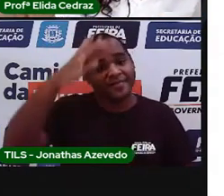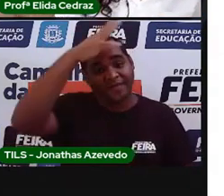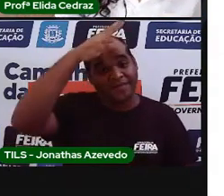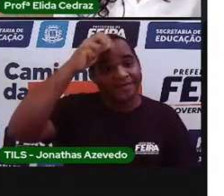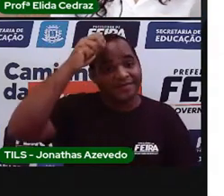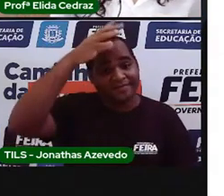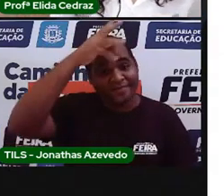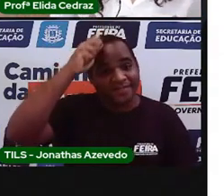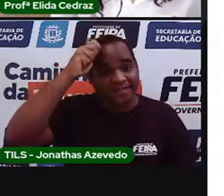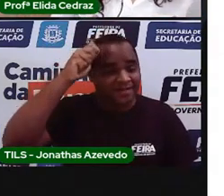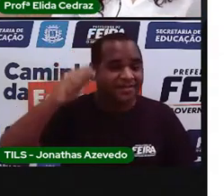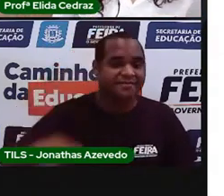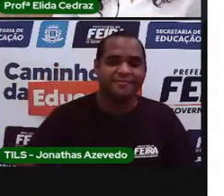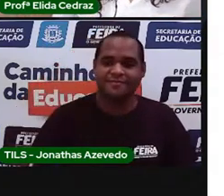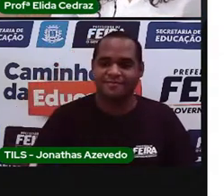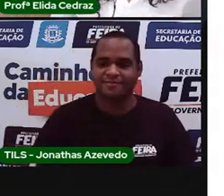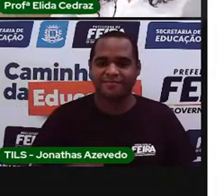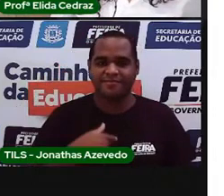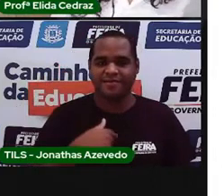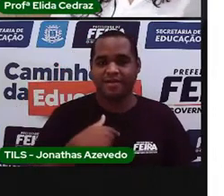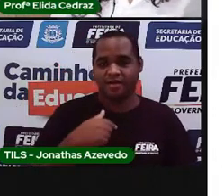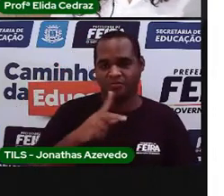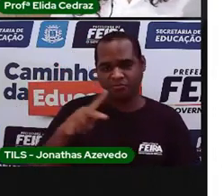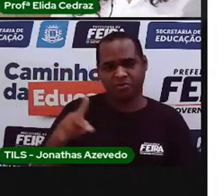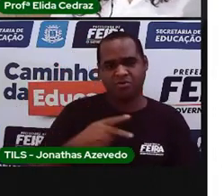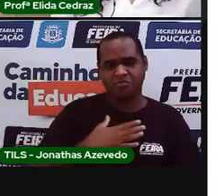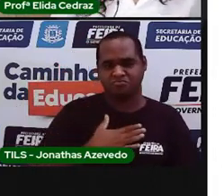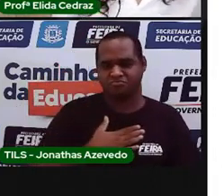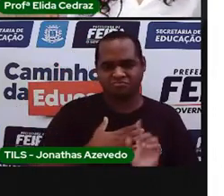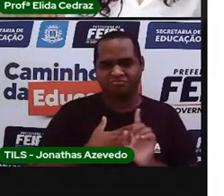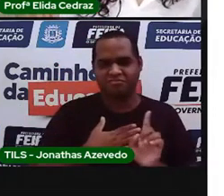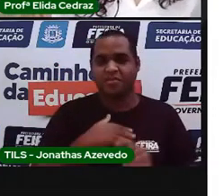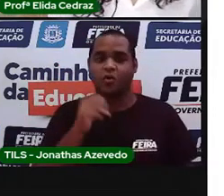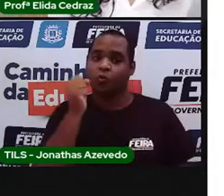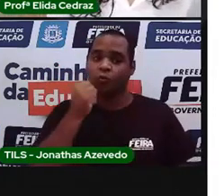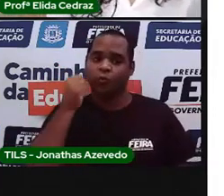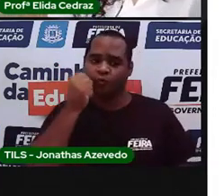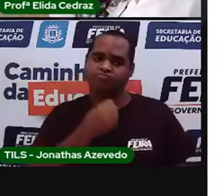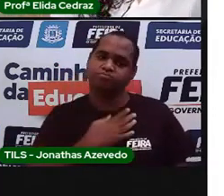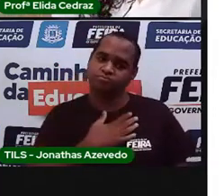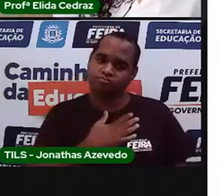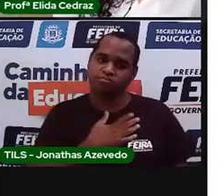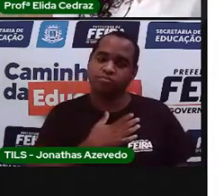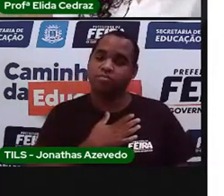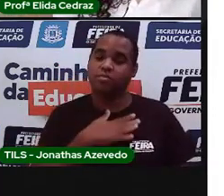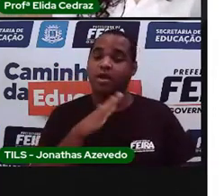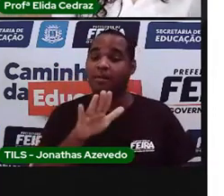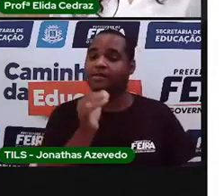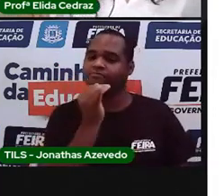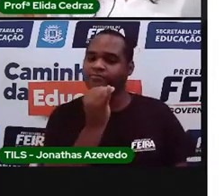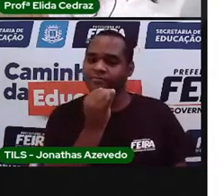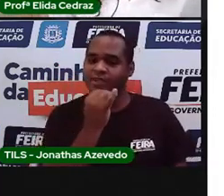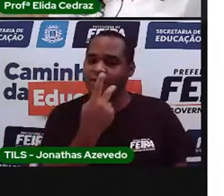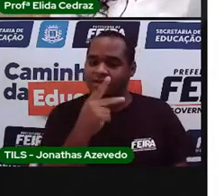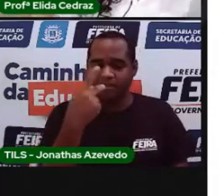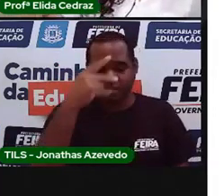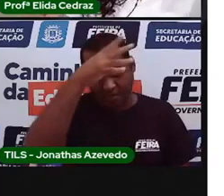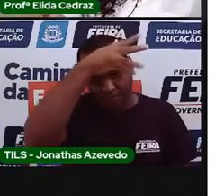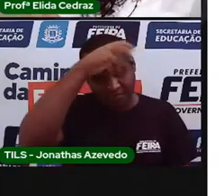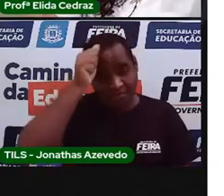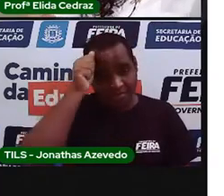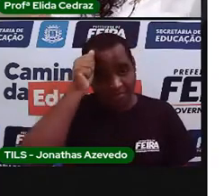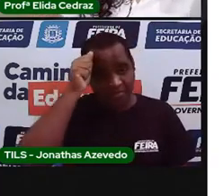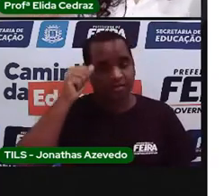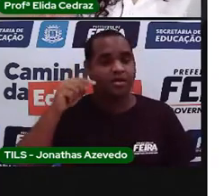Refrigerante. A Proelida não gosta muito não, eu gosto de suco. Mas, os refrigerantes, eles vêm